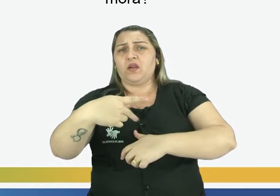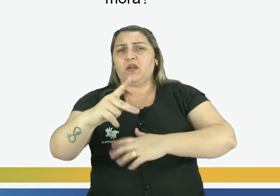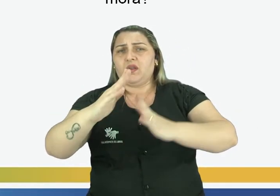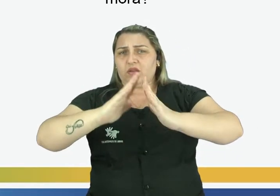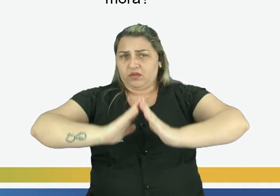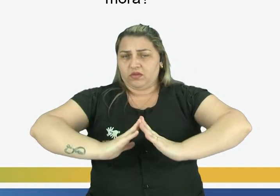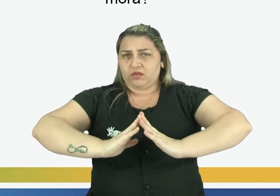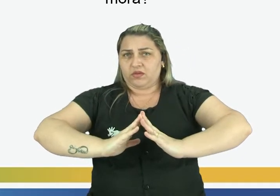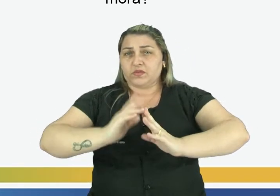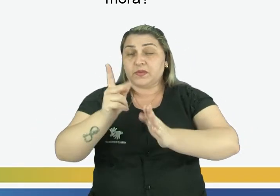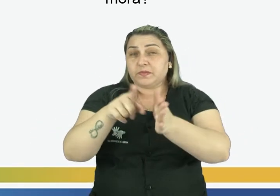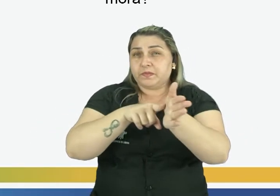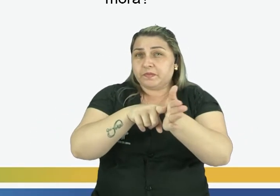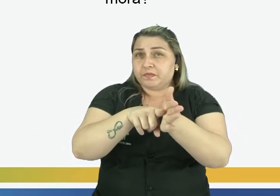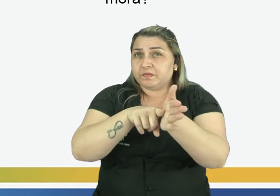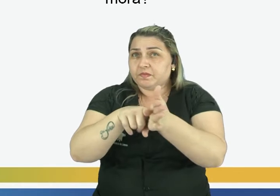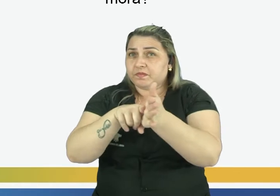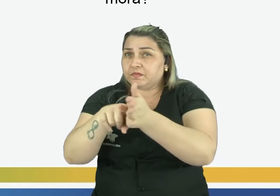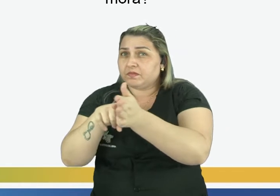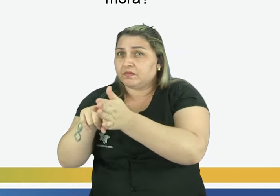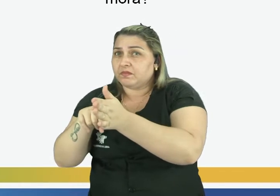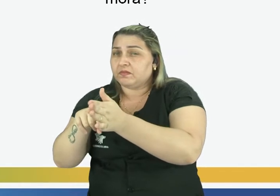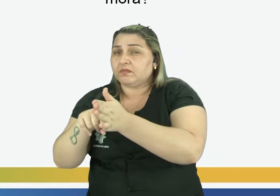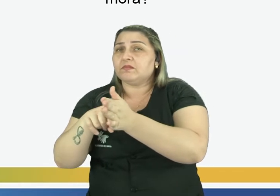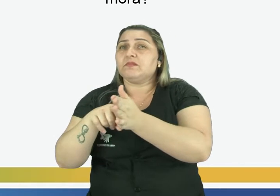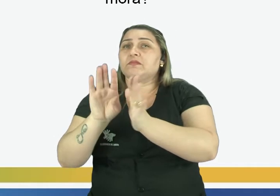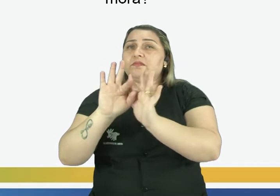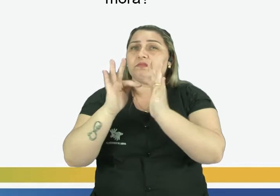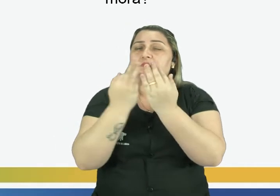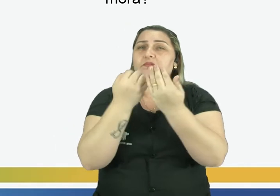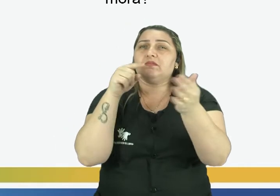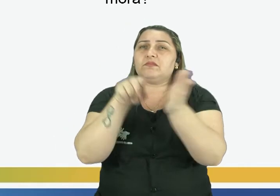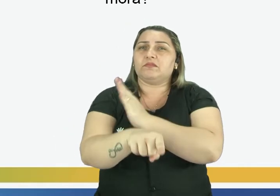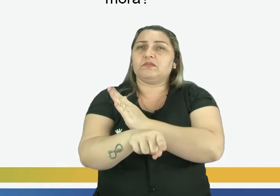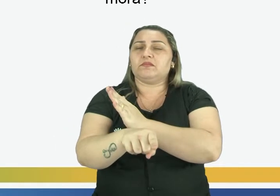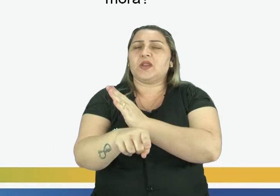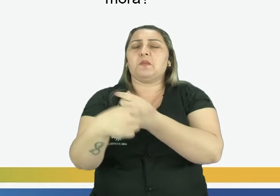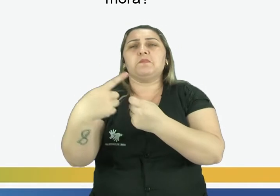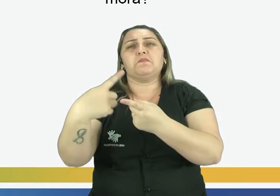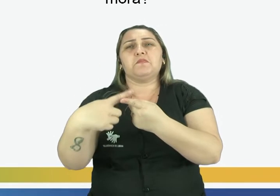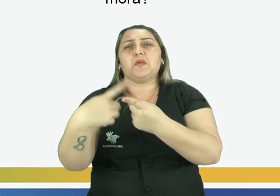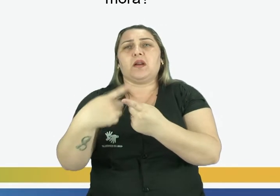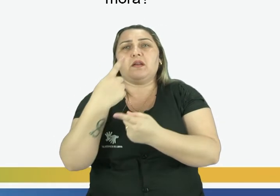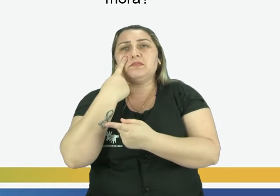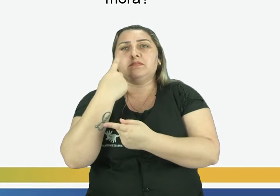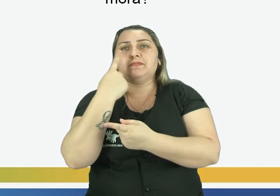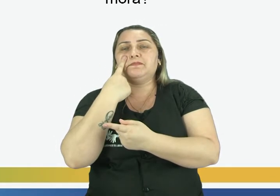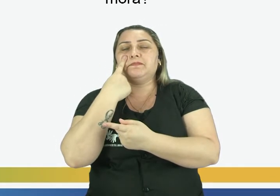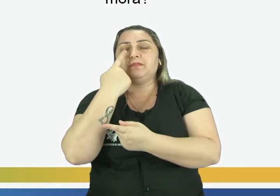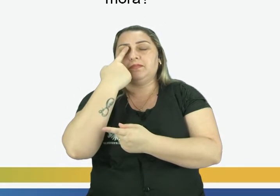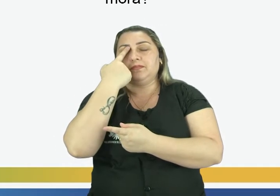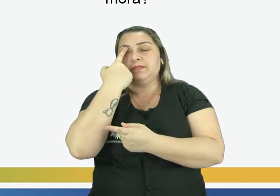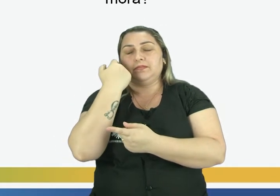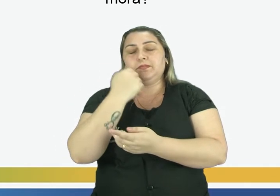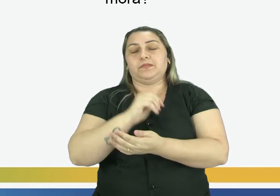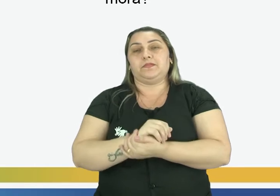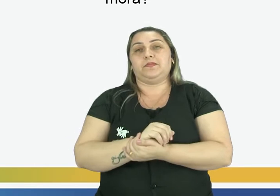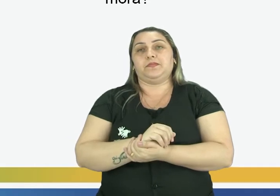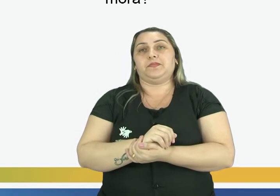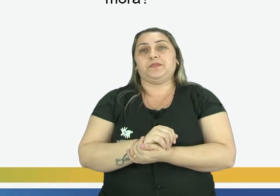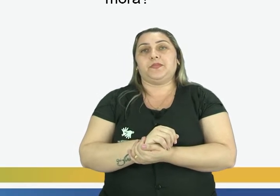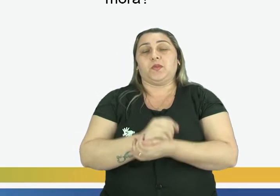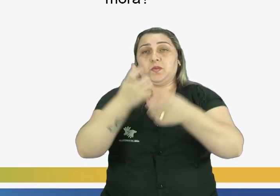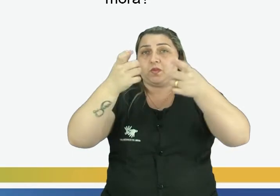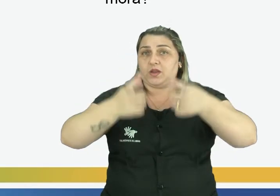Você vai pesquisar com seus familiares, vai perguntar. Porque, vejam só, nem sempre os